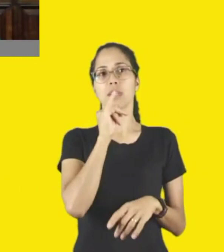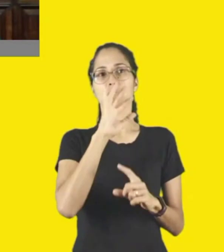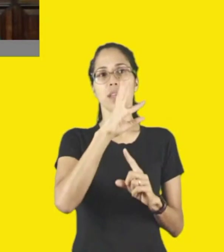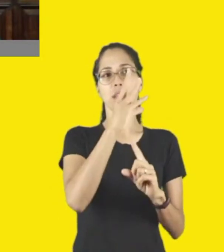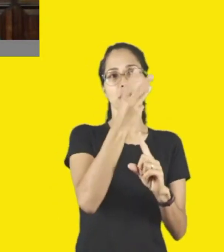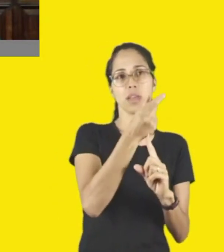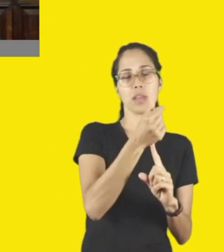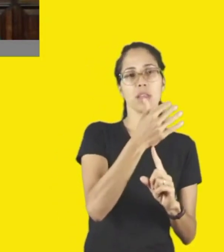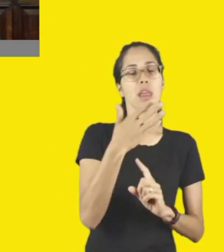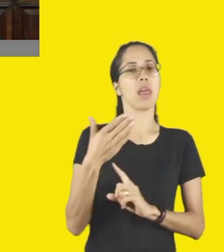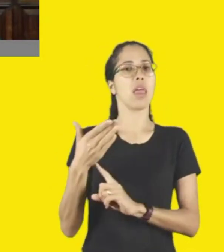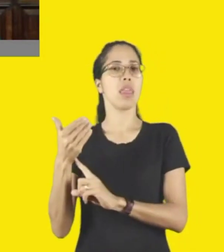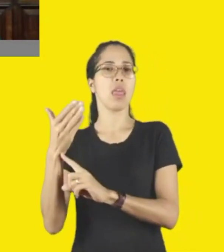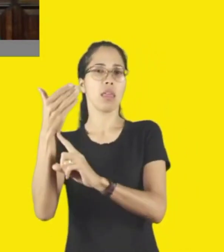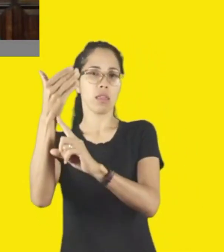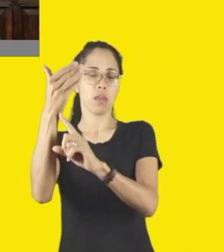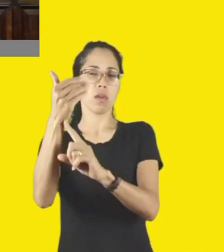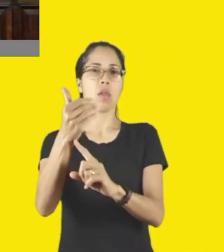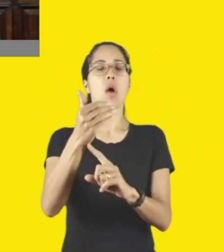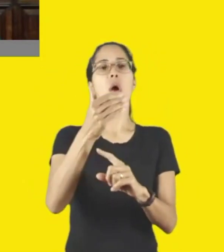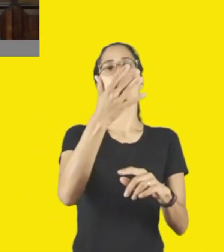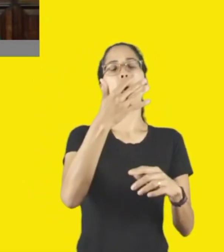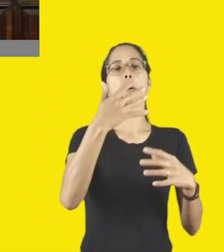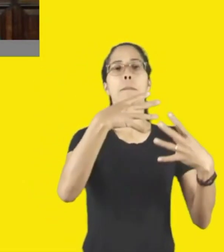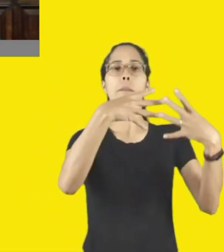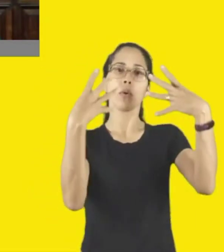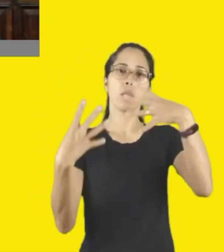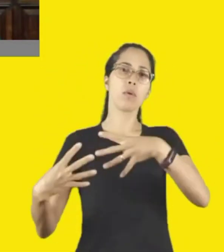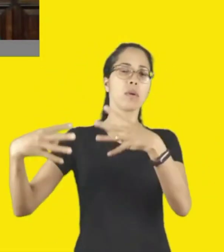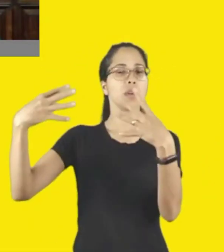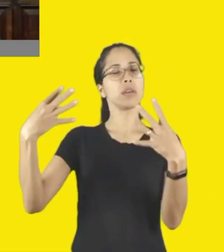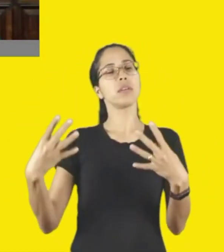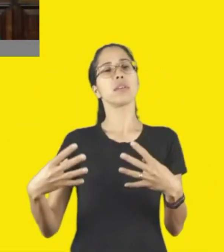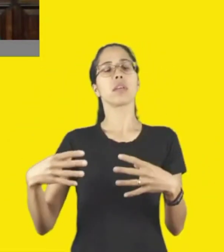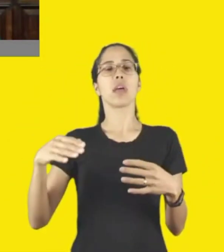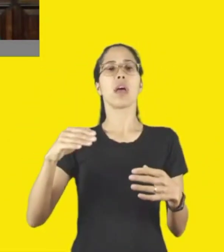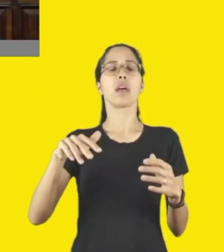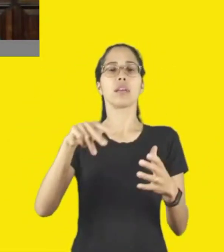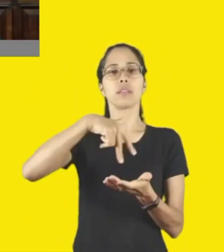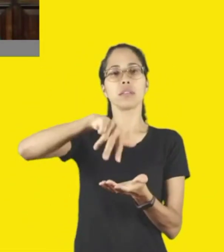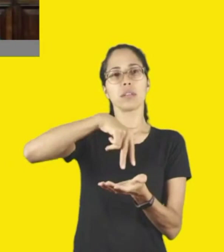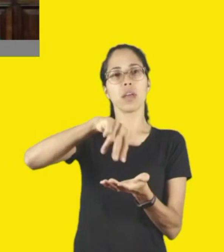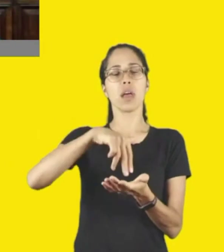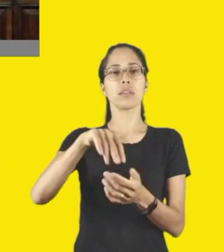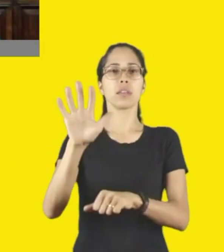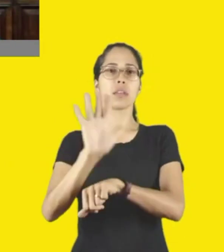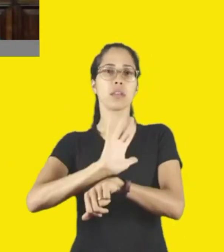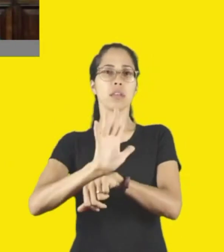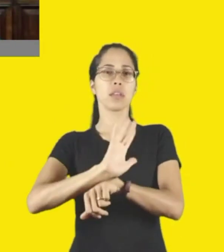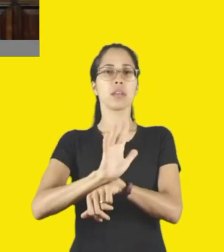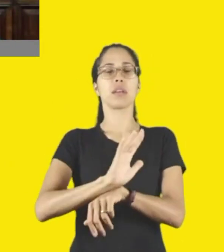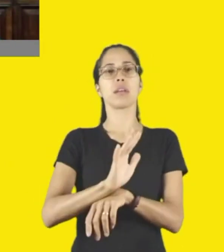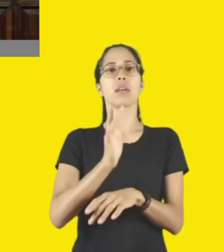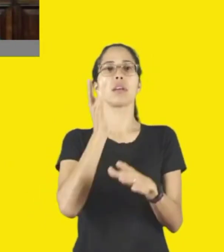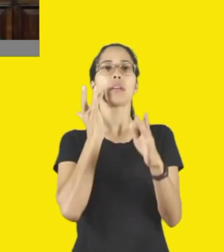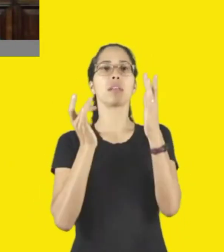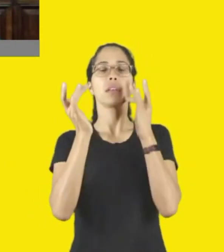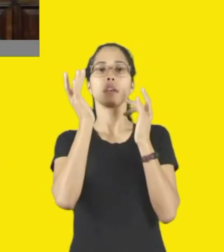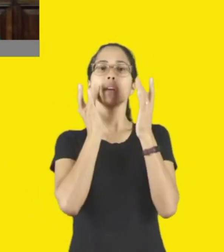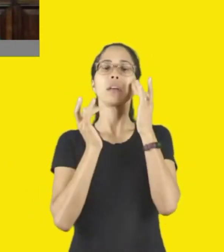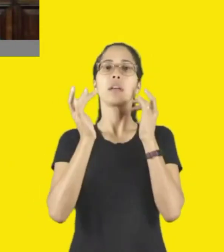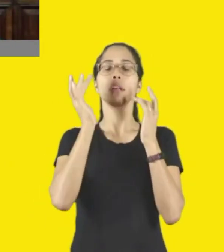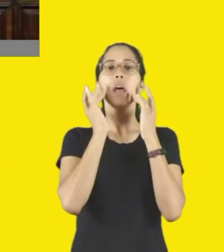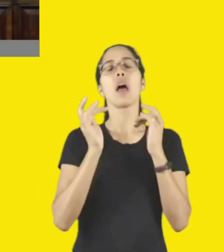tecnologia, como música, dança, cinema, teatro, circo, literatura, ações de literatura,